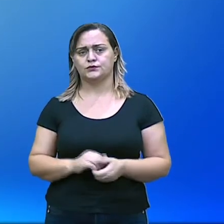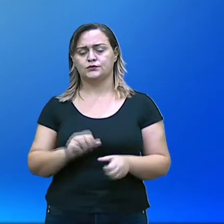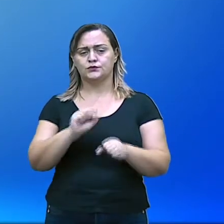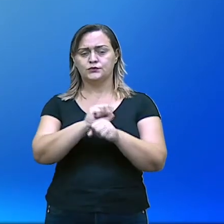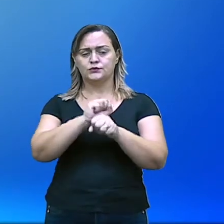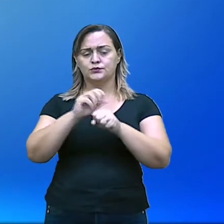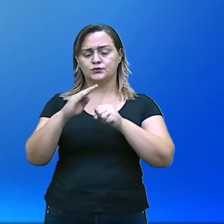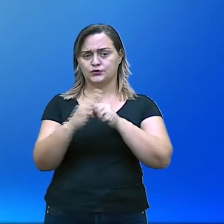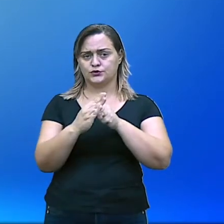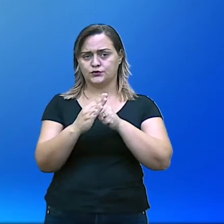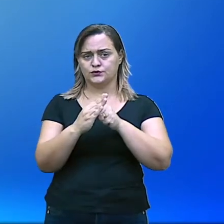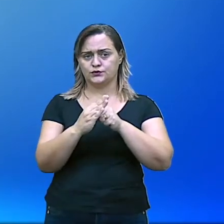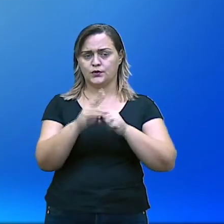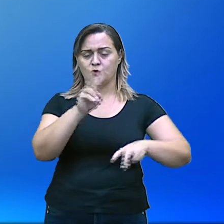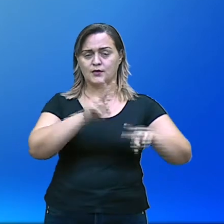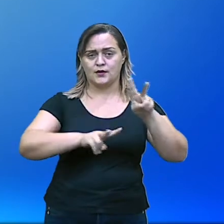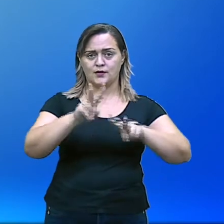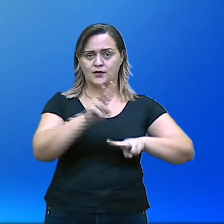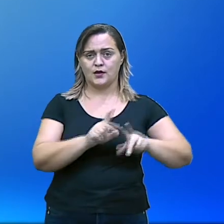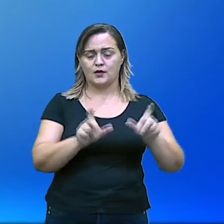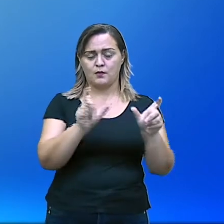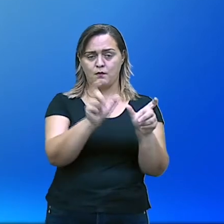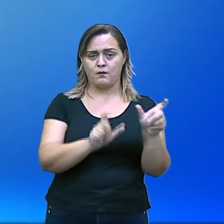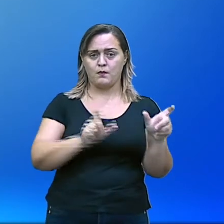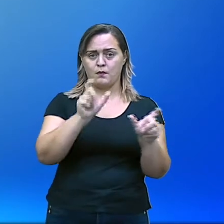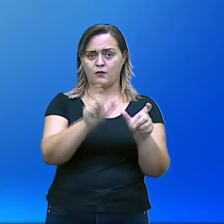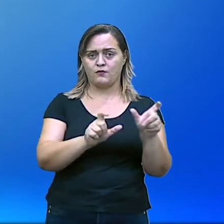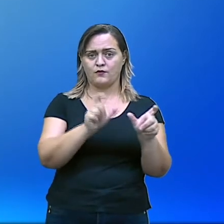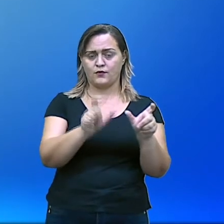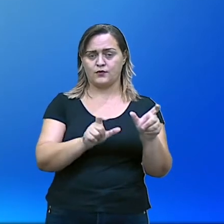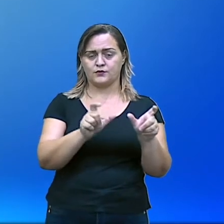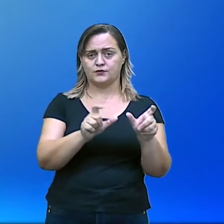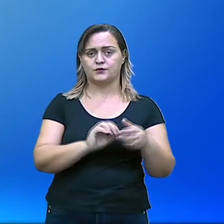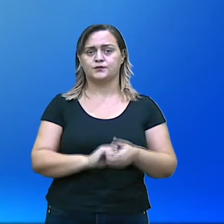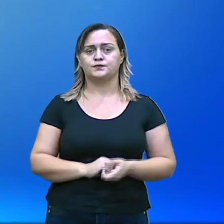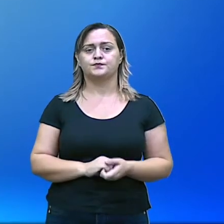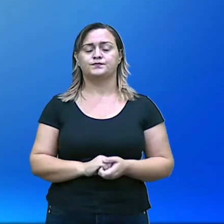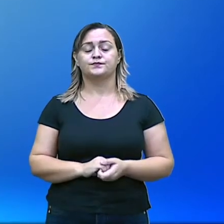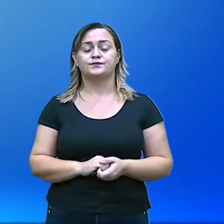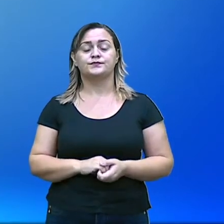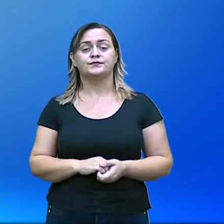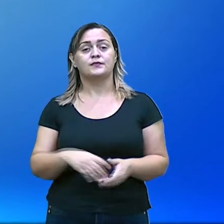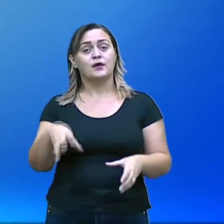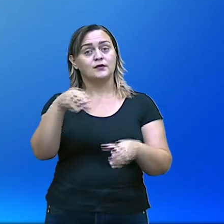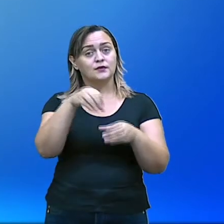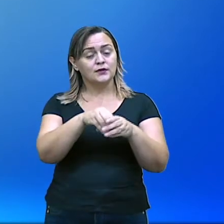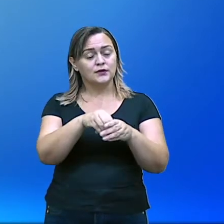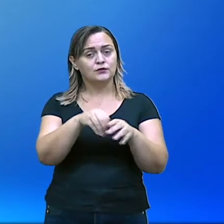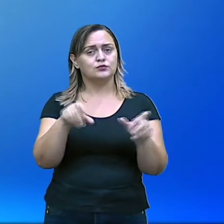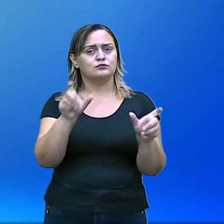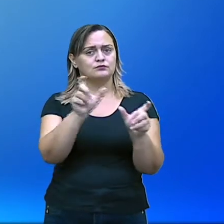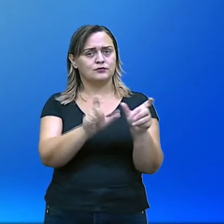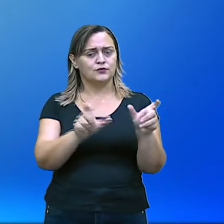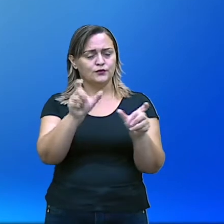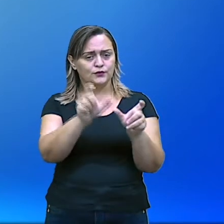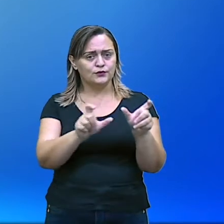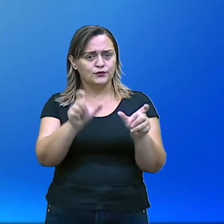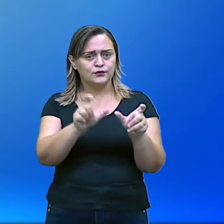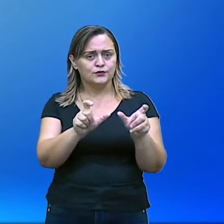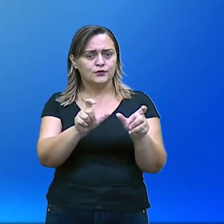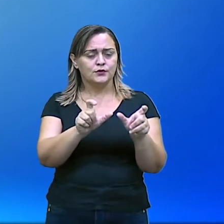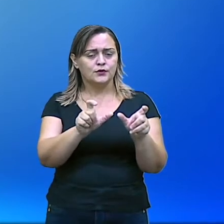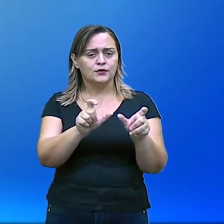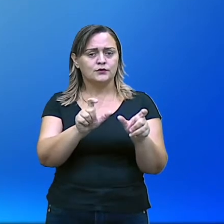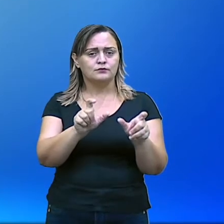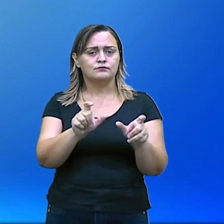classe gramatical que pertence à morfologia, terá uma função desempenhada na análise sintática. E aí,